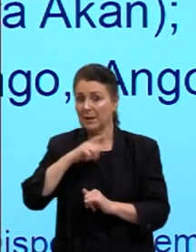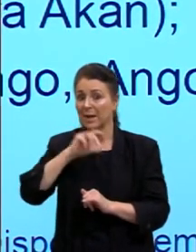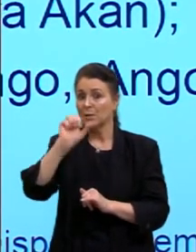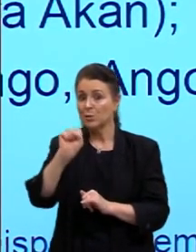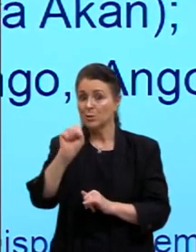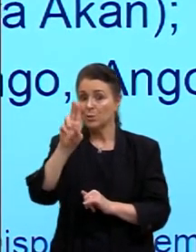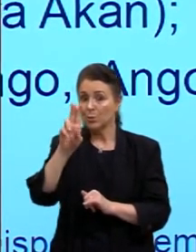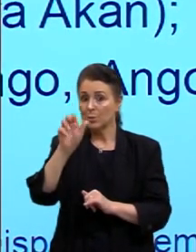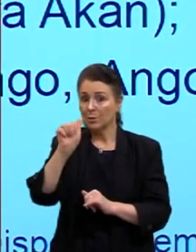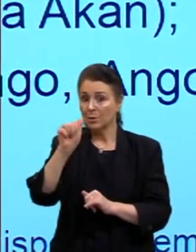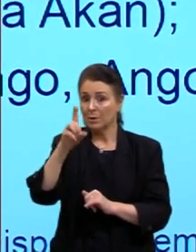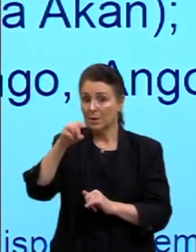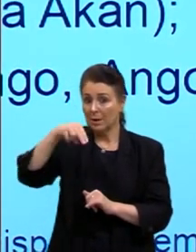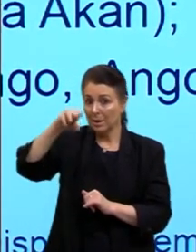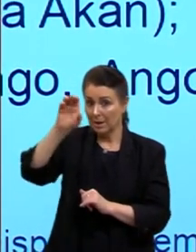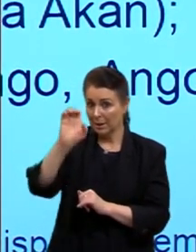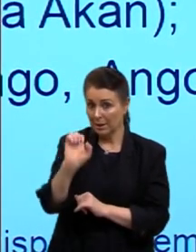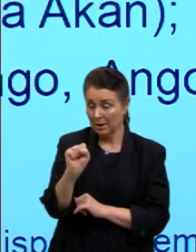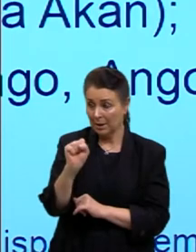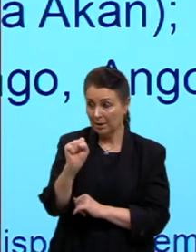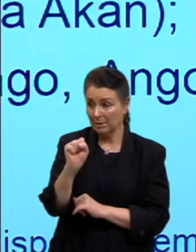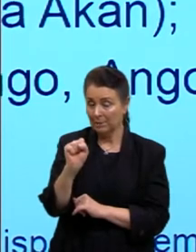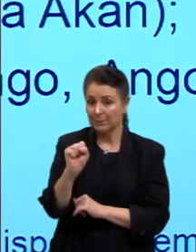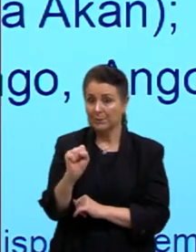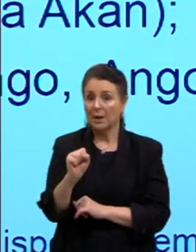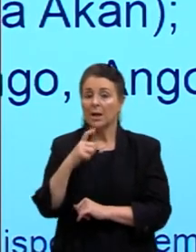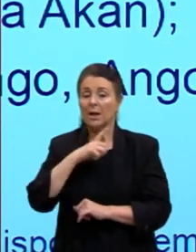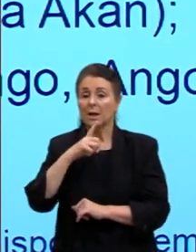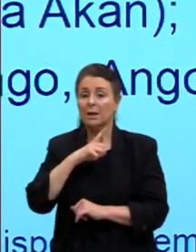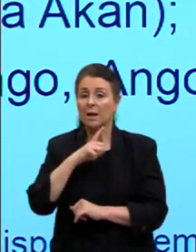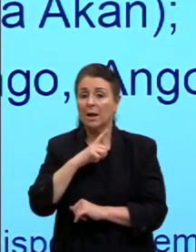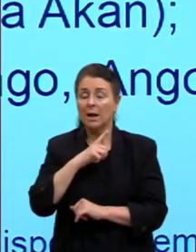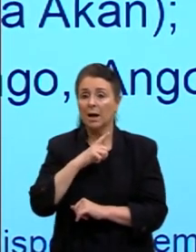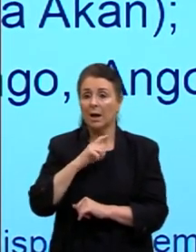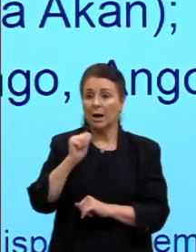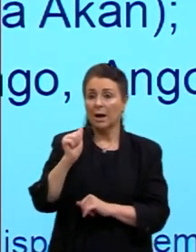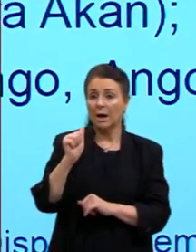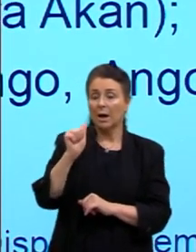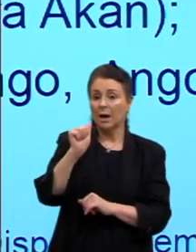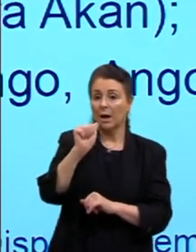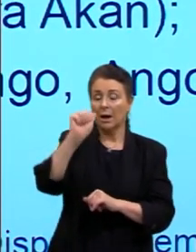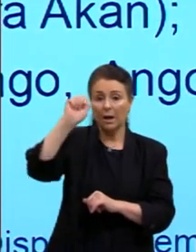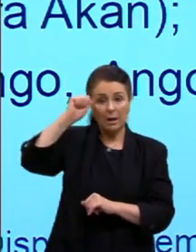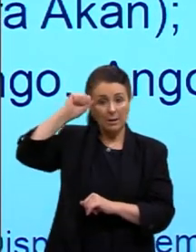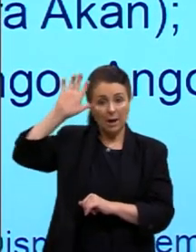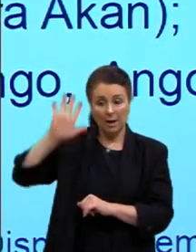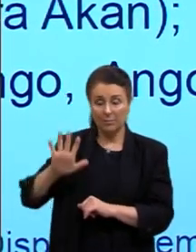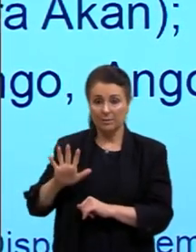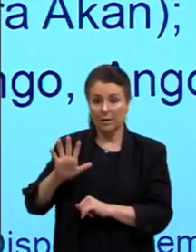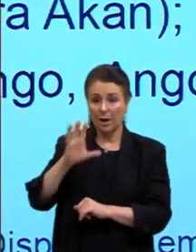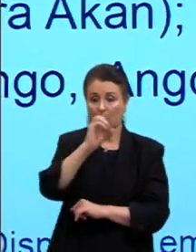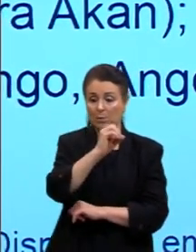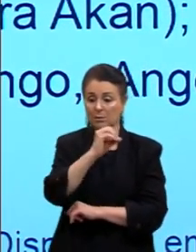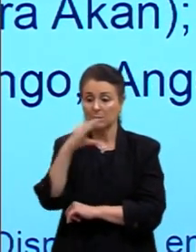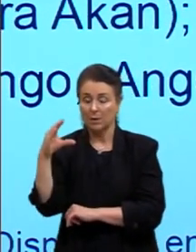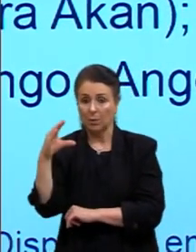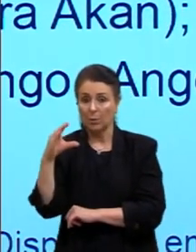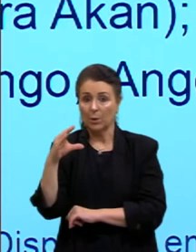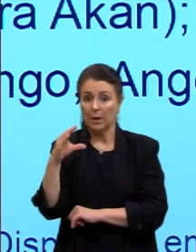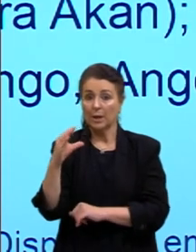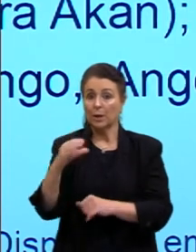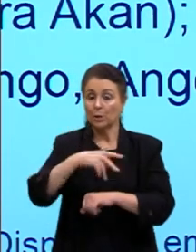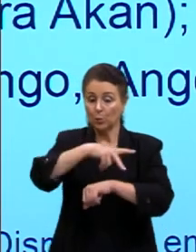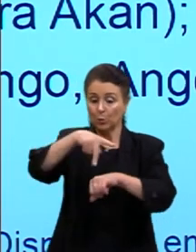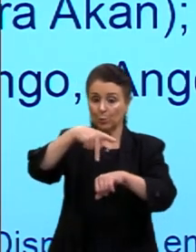entre os sudaneses, dessa região aqui, da África Ocidental e do Sudão, dentre esses grupos,